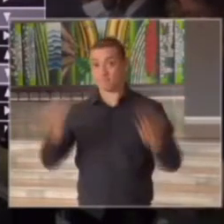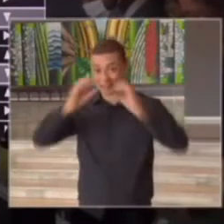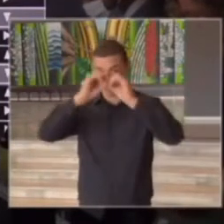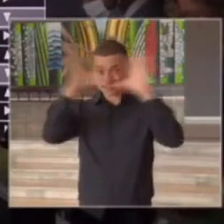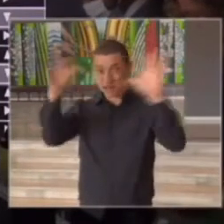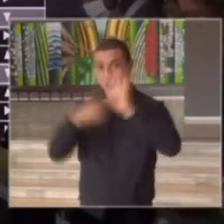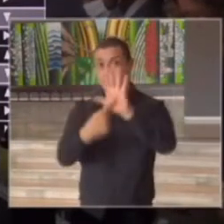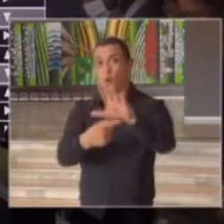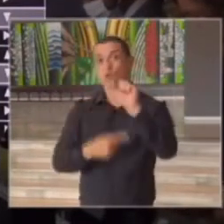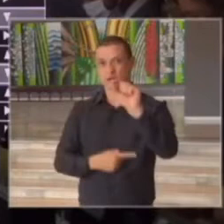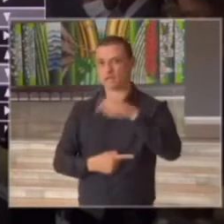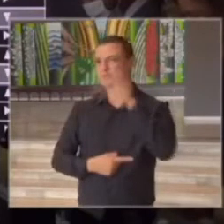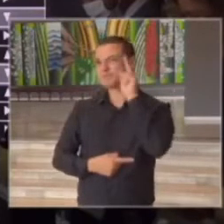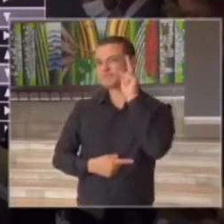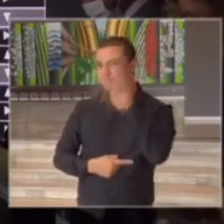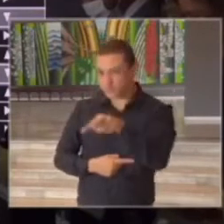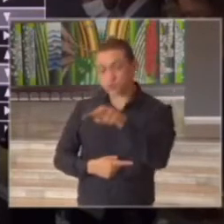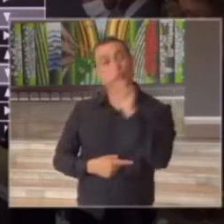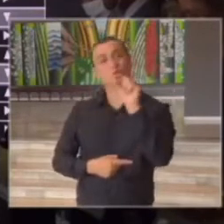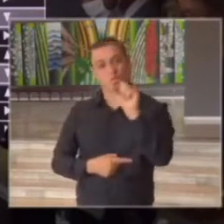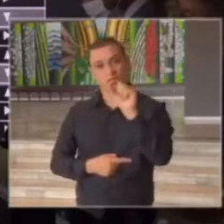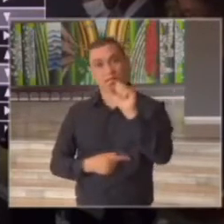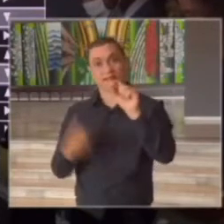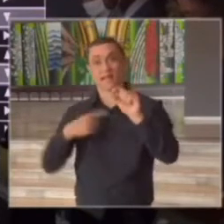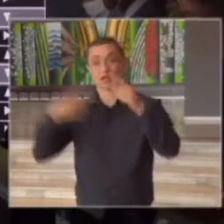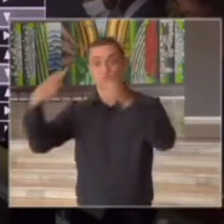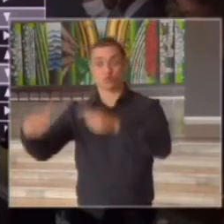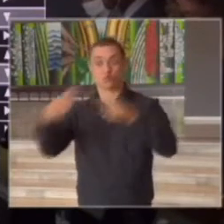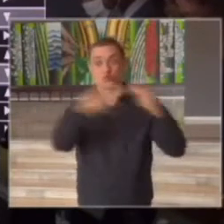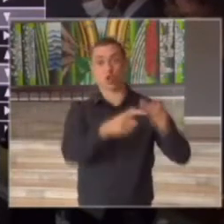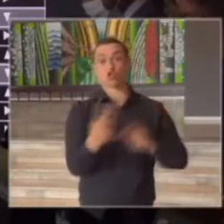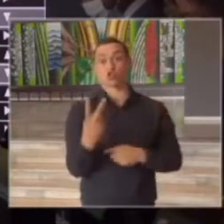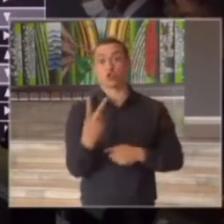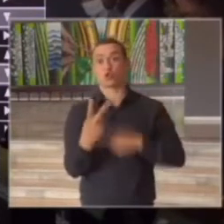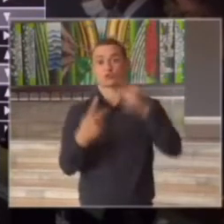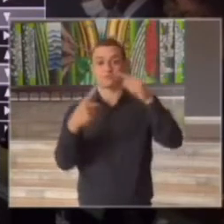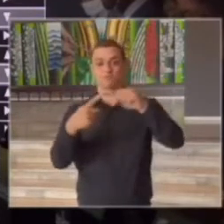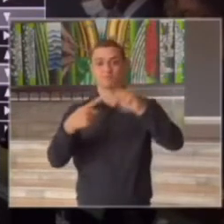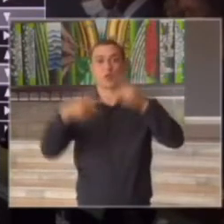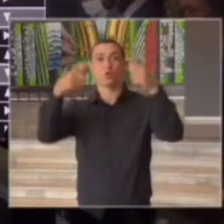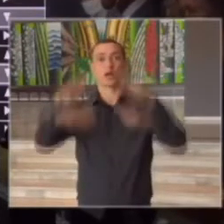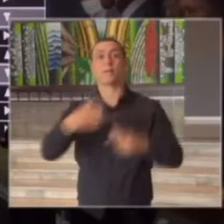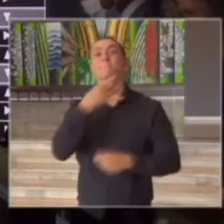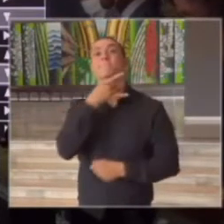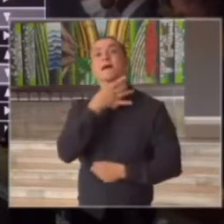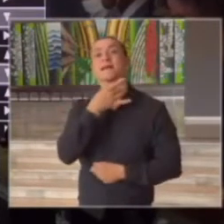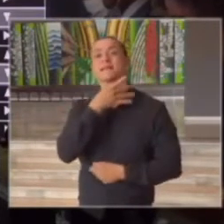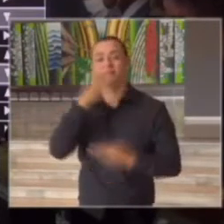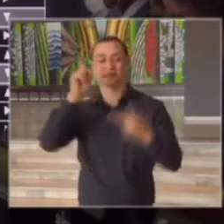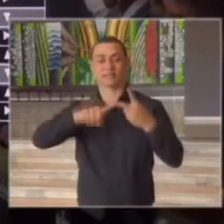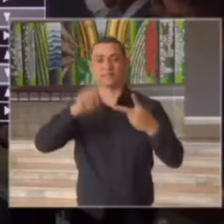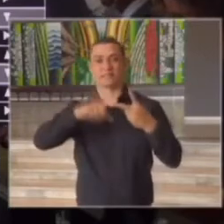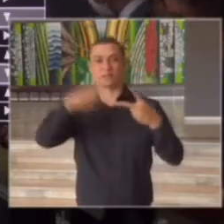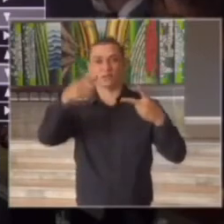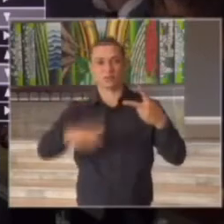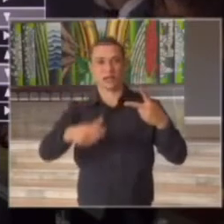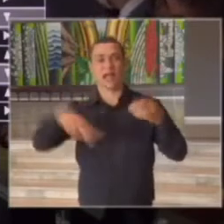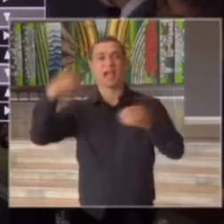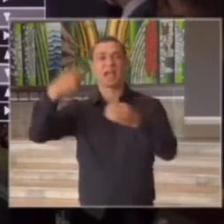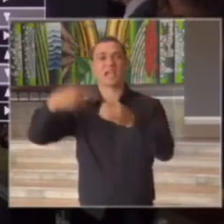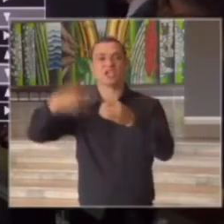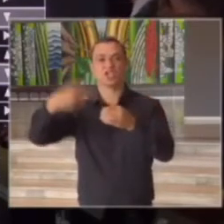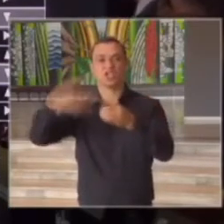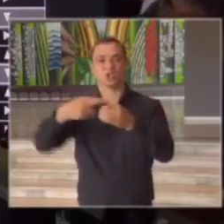e a região de registro teve um aumento de internações significativo